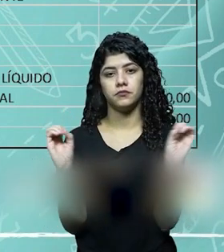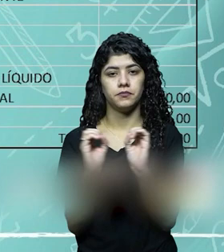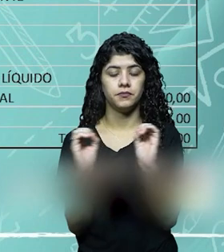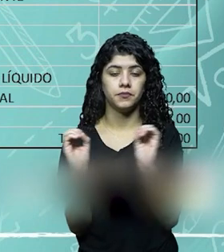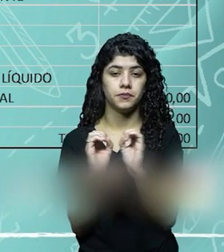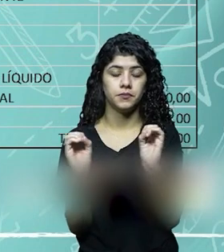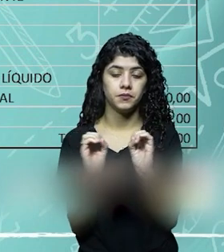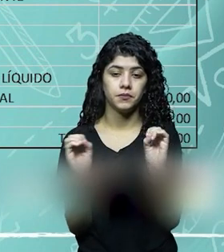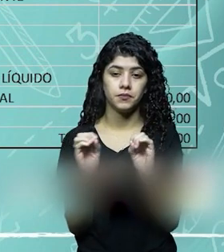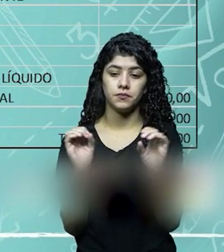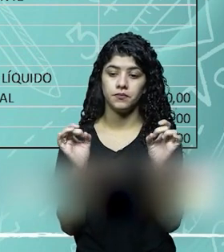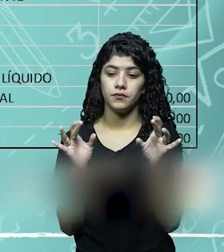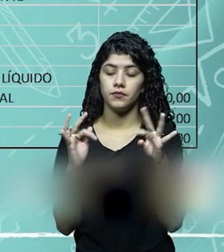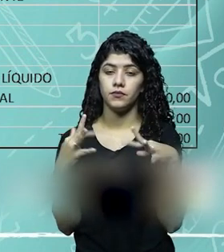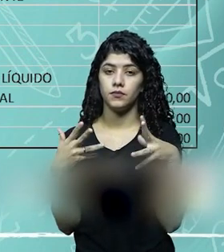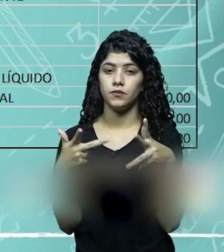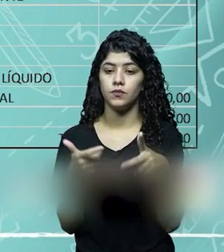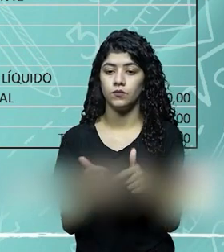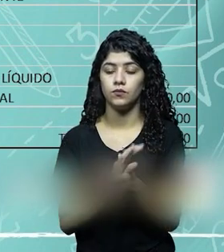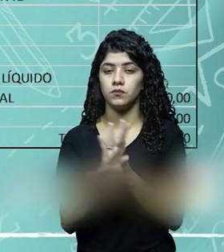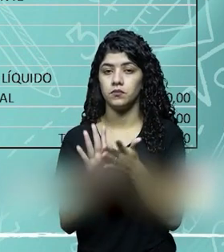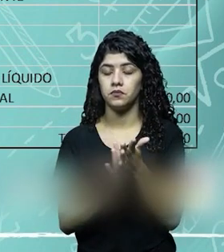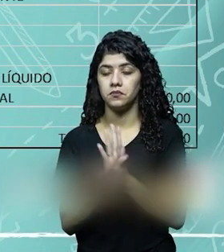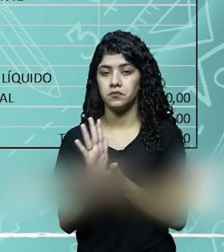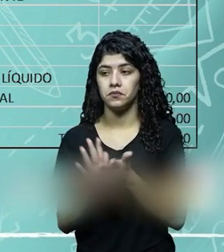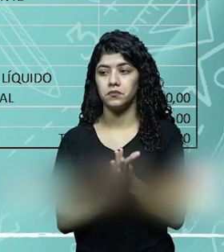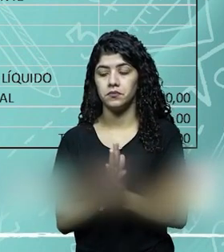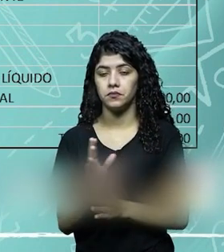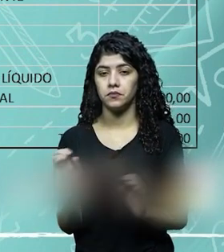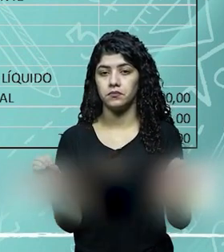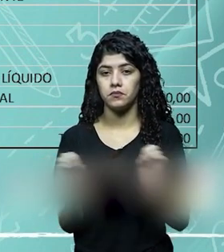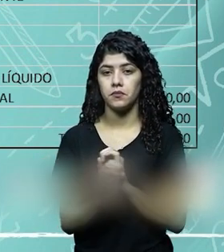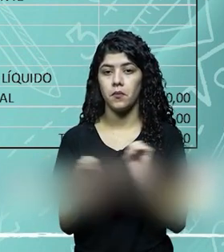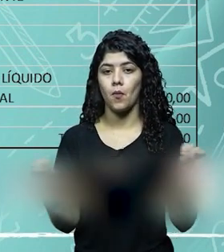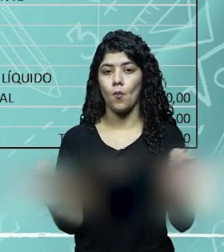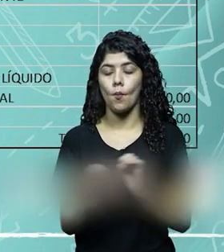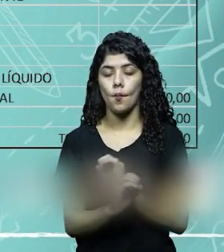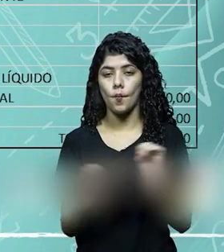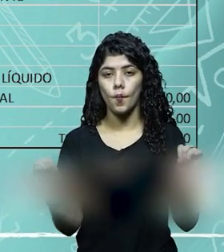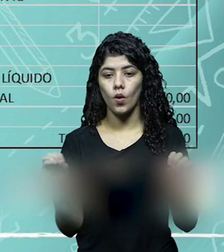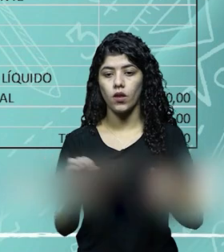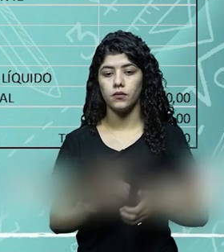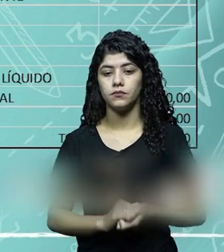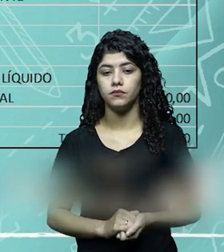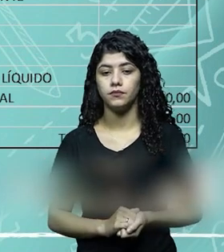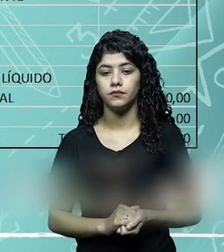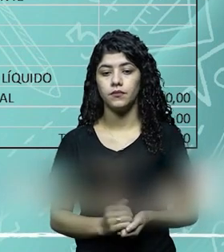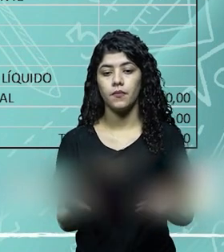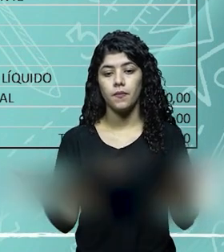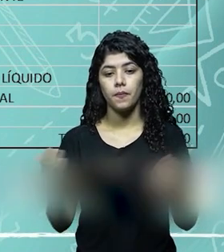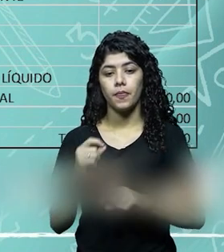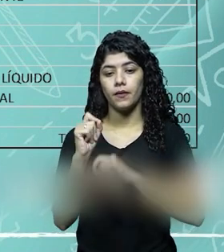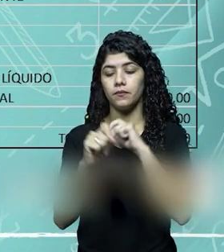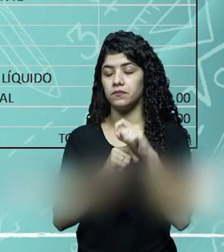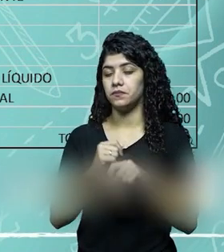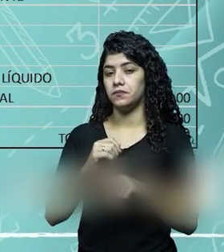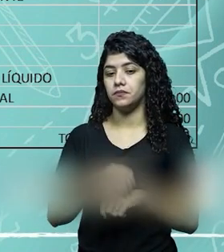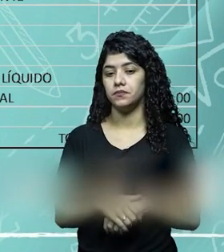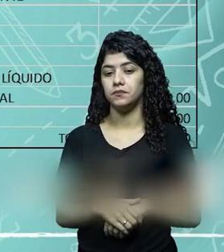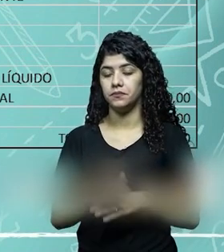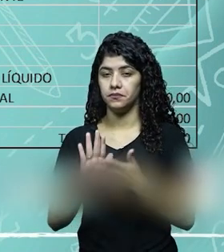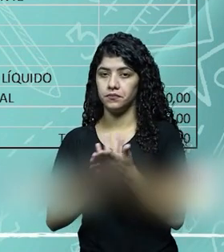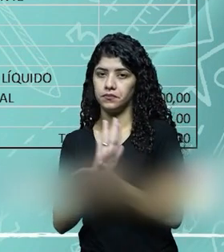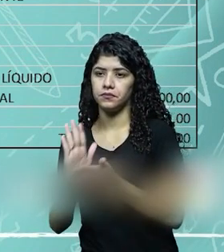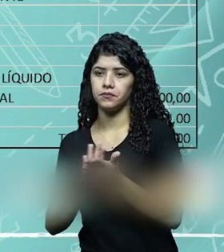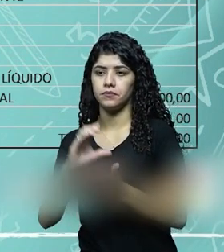zerada, porque o estoque total foi vendido, logo não ficou nada no estoque, então a gente zera o estoque aqui no balanço, na parte de